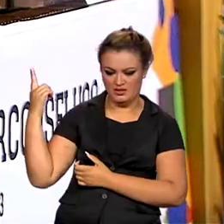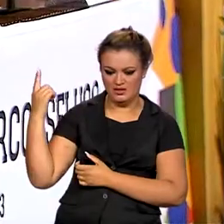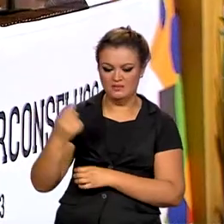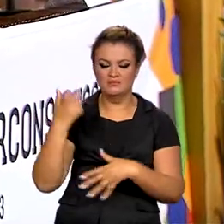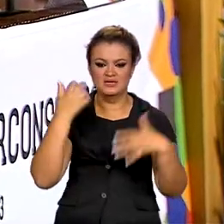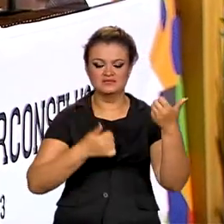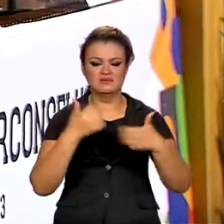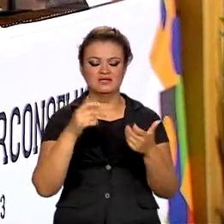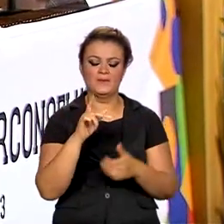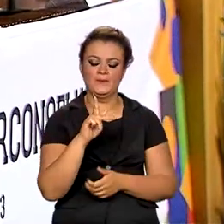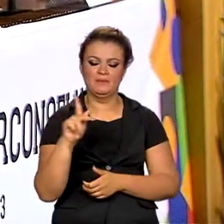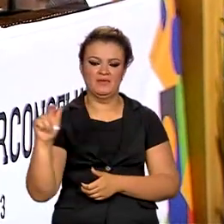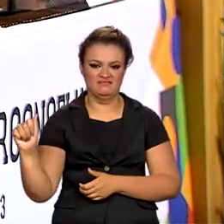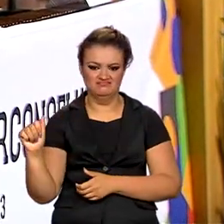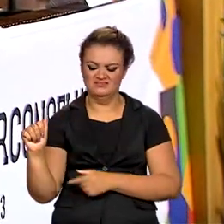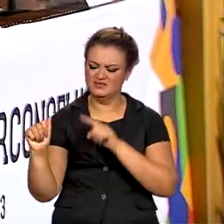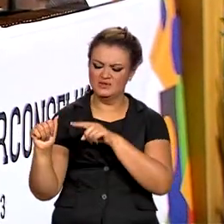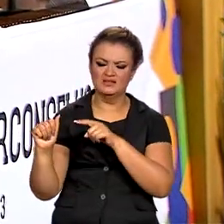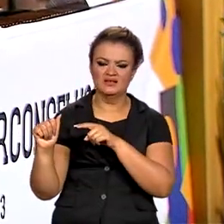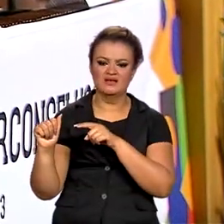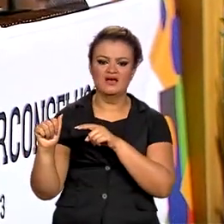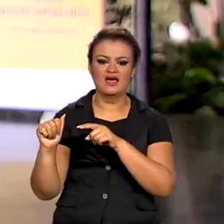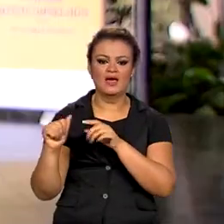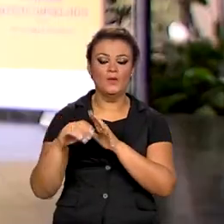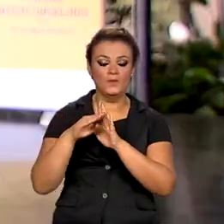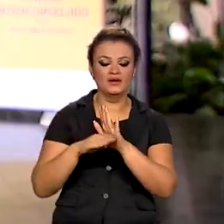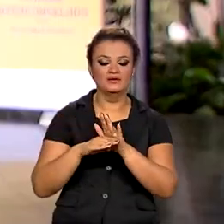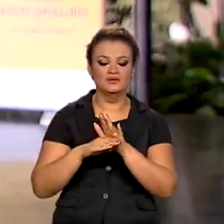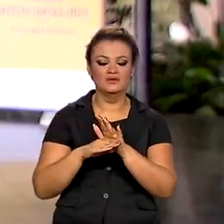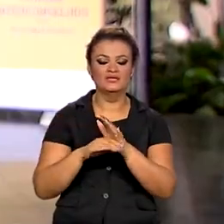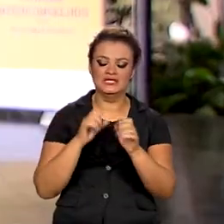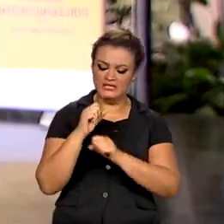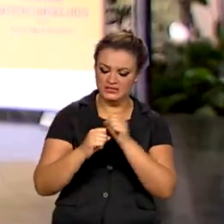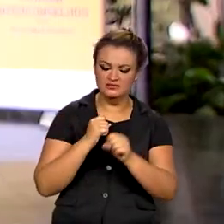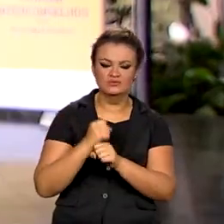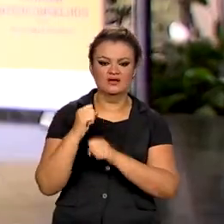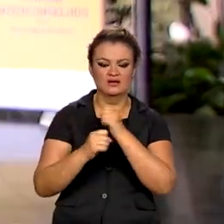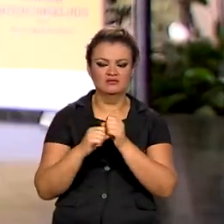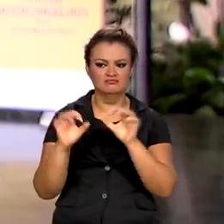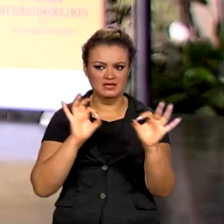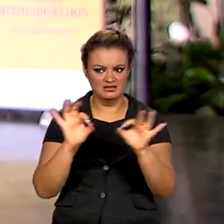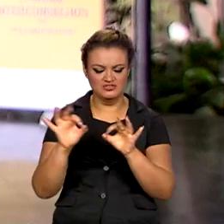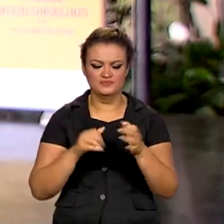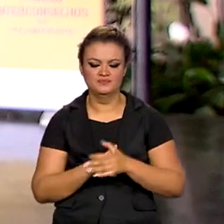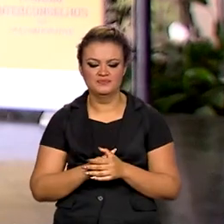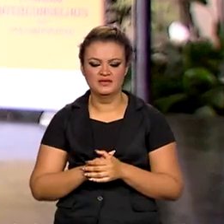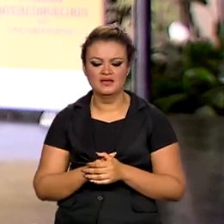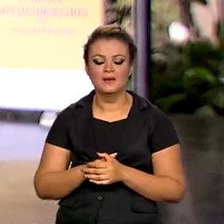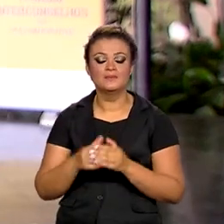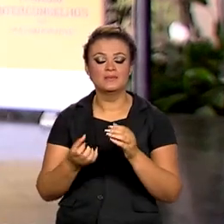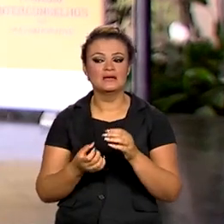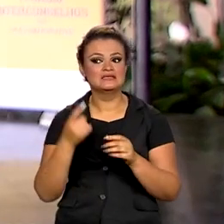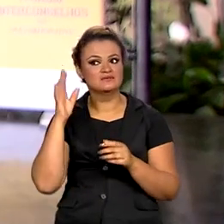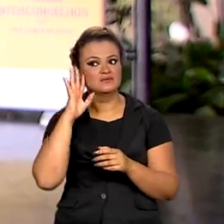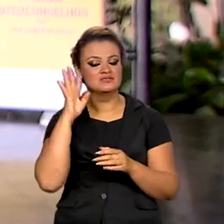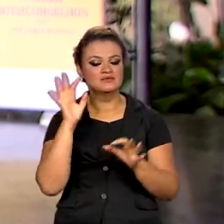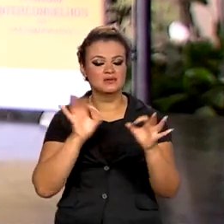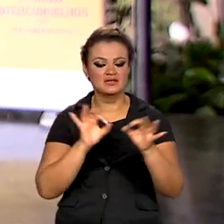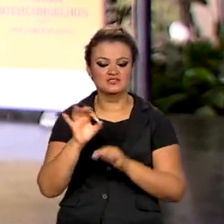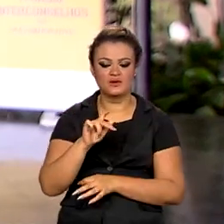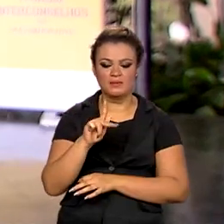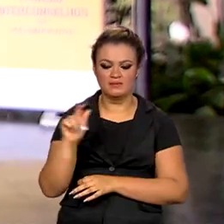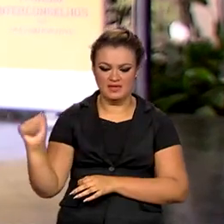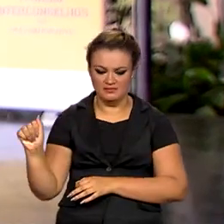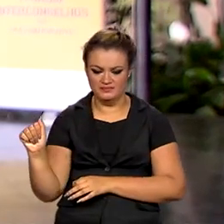discutir o PPA, o Plano Plurianual. Esse encontro é o primeiro passo para a elaboração do PPA com a participação